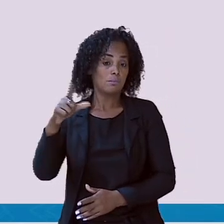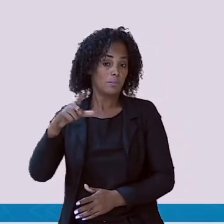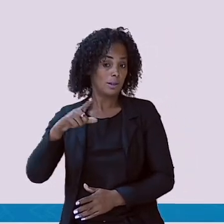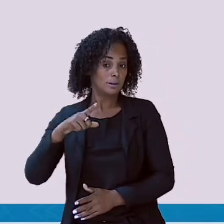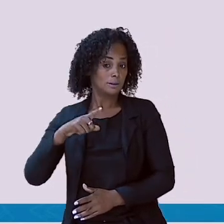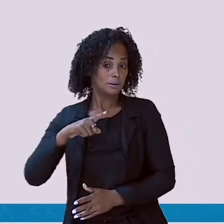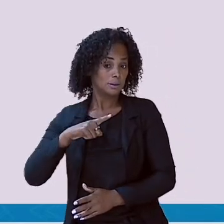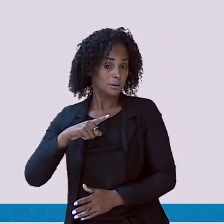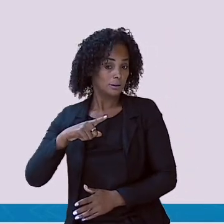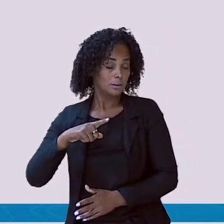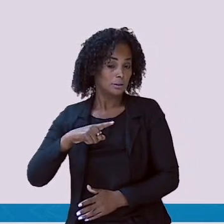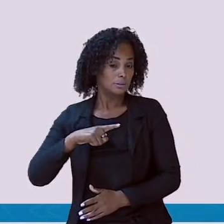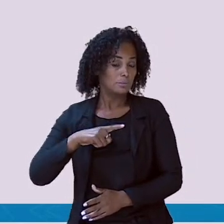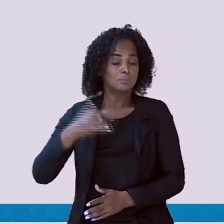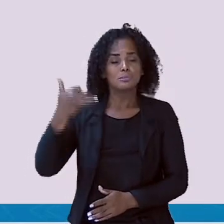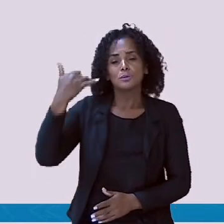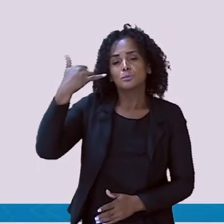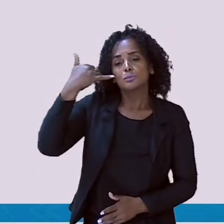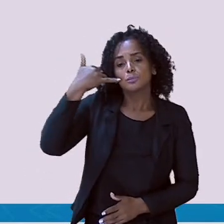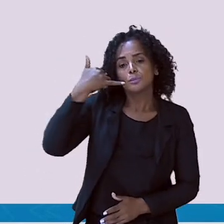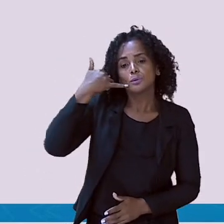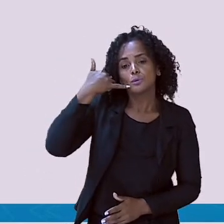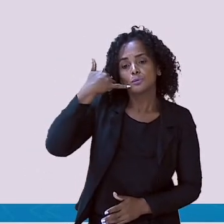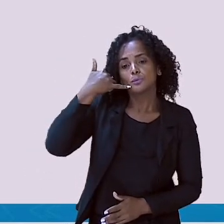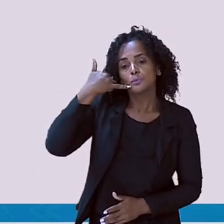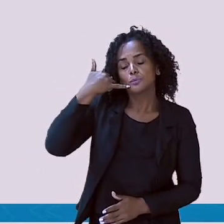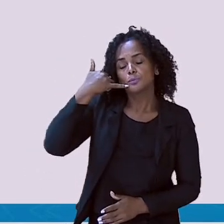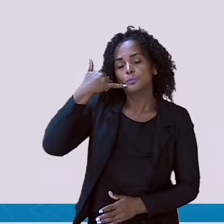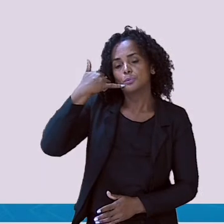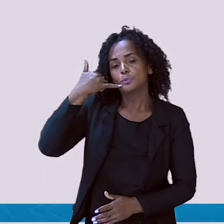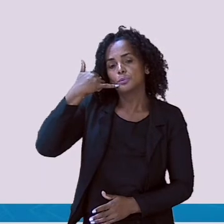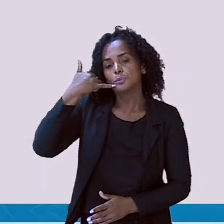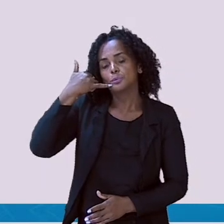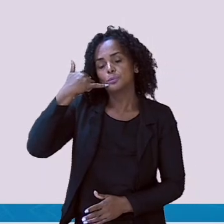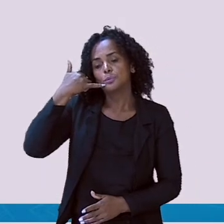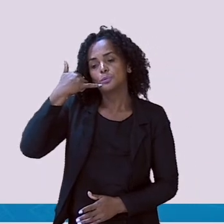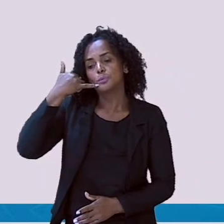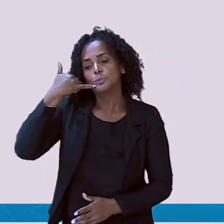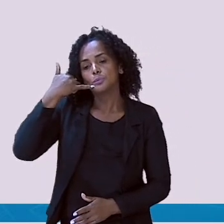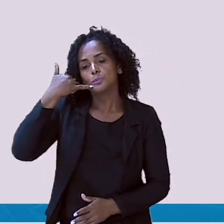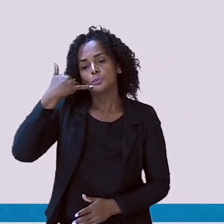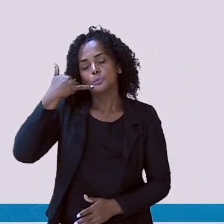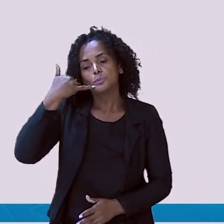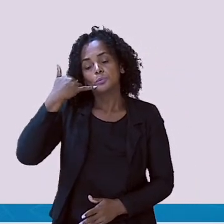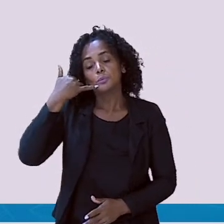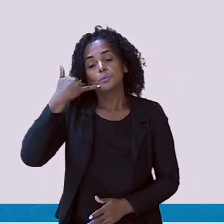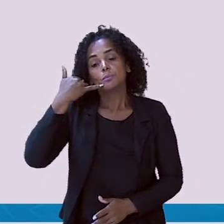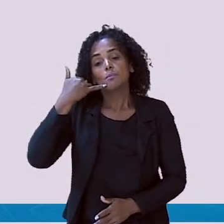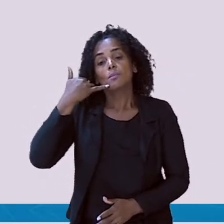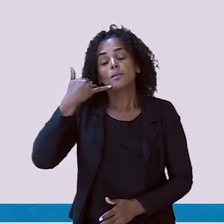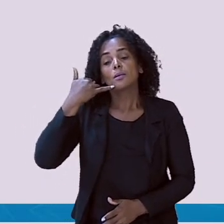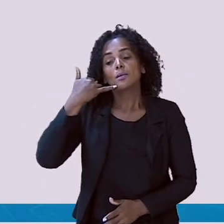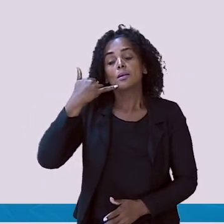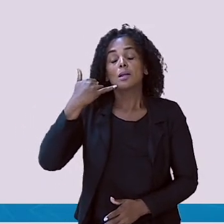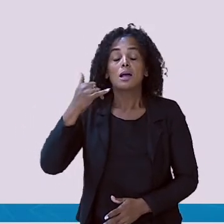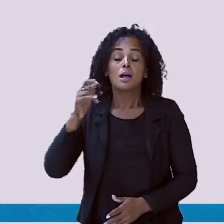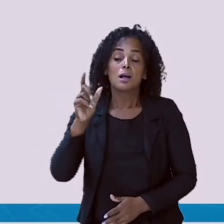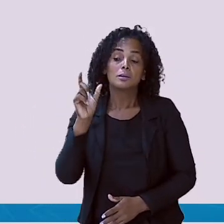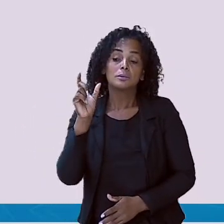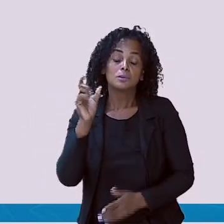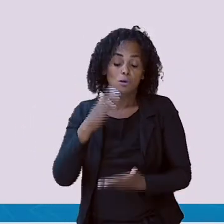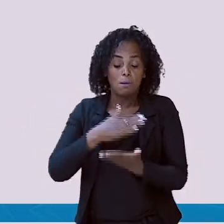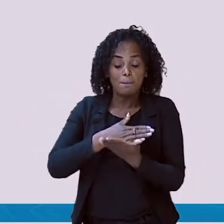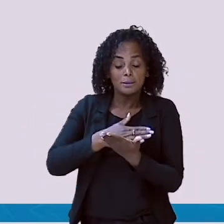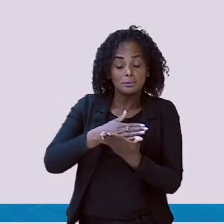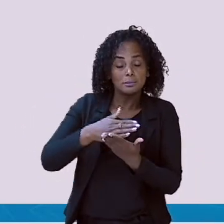Olha, telefone. A palavra telefone começa com a letra T. Viram só?